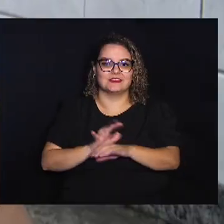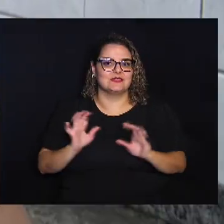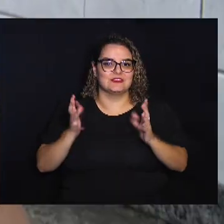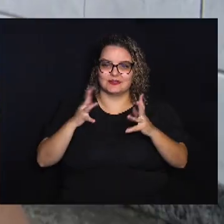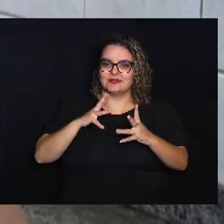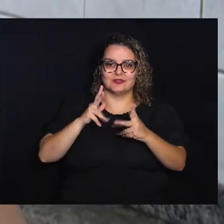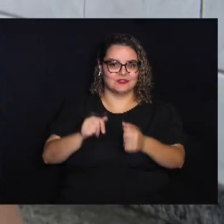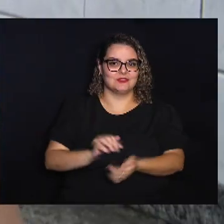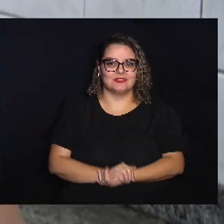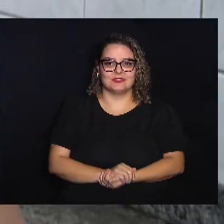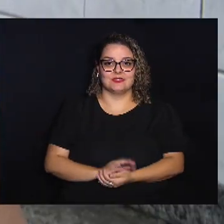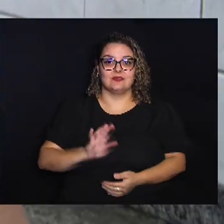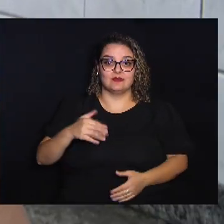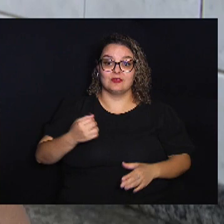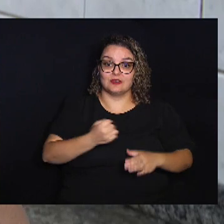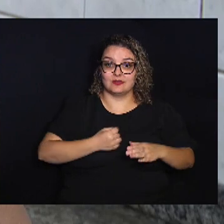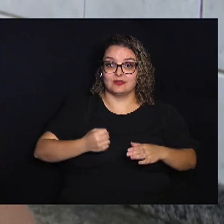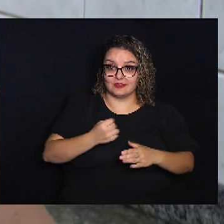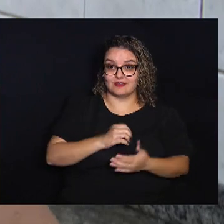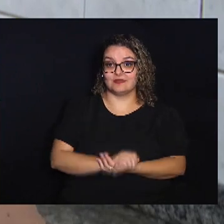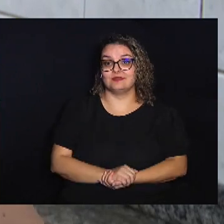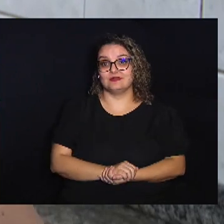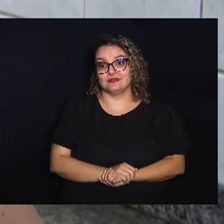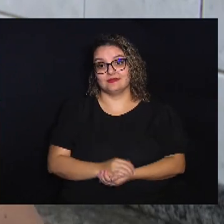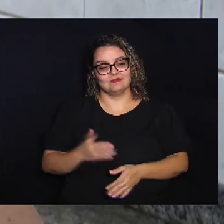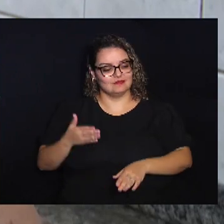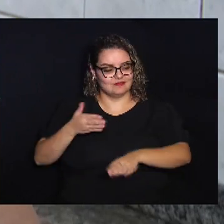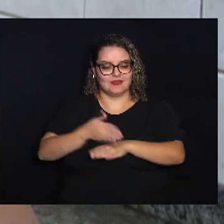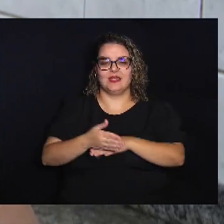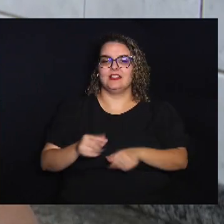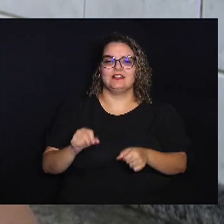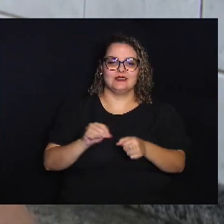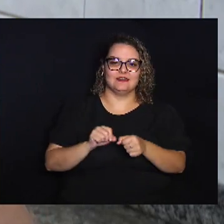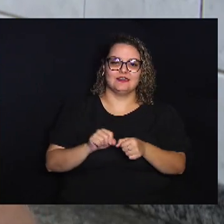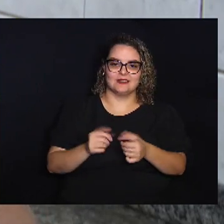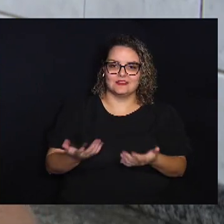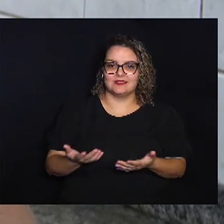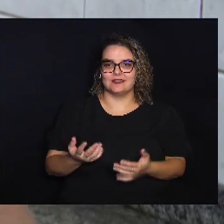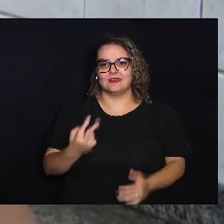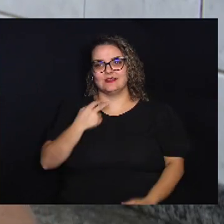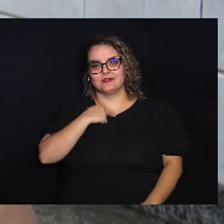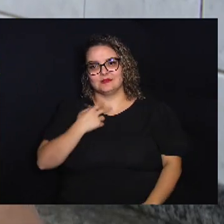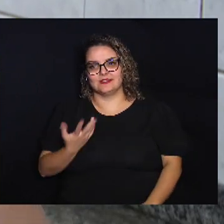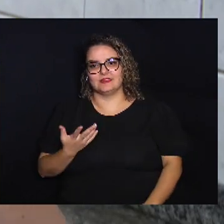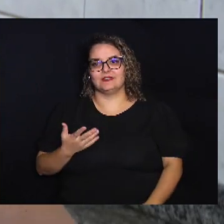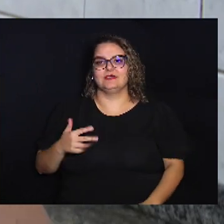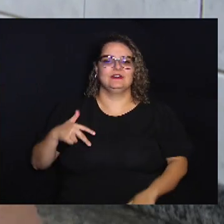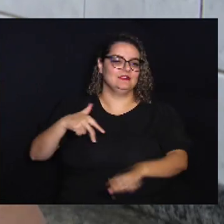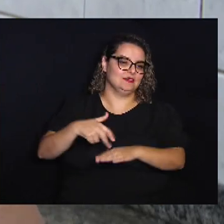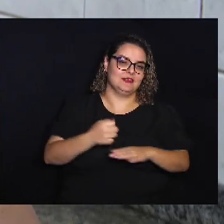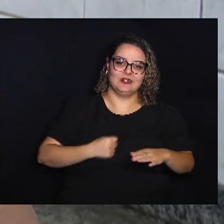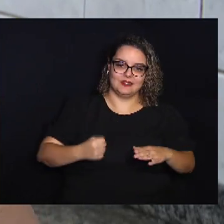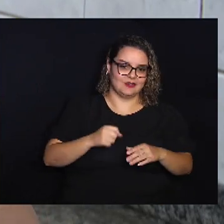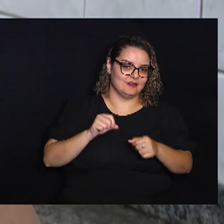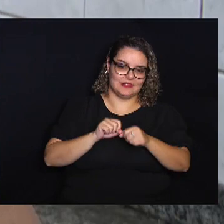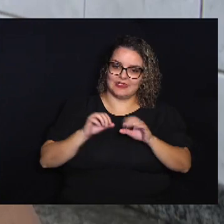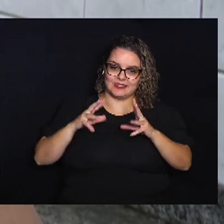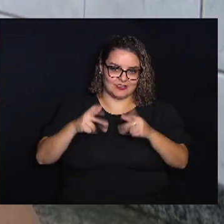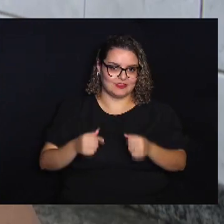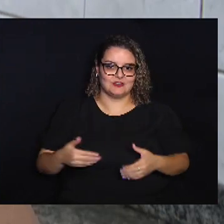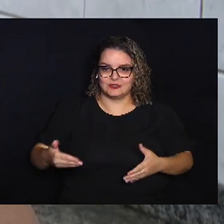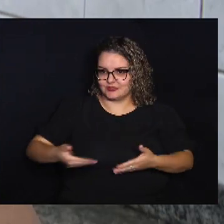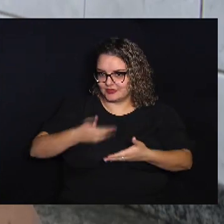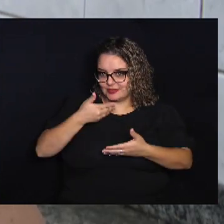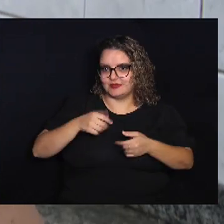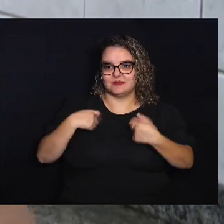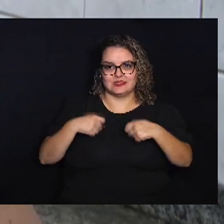tudo Quando a cozinheira não vem, hoje a gente entra, né? A gente entra e faz Ah, não posso ir Então a gente vem para o fogão Então a gente faz tudo Sopa, se